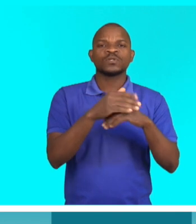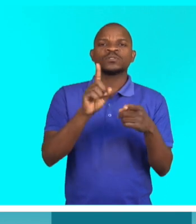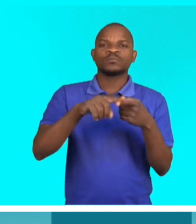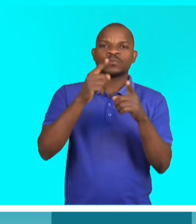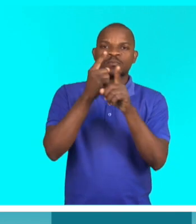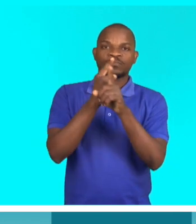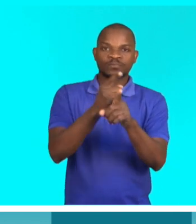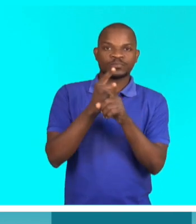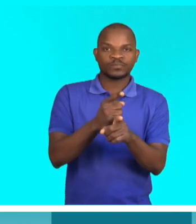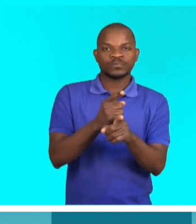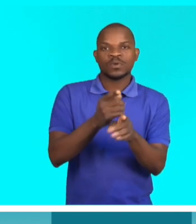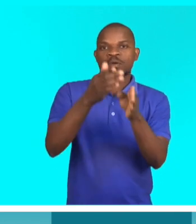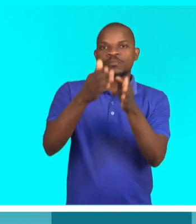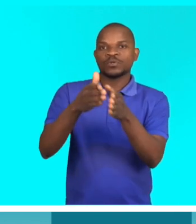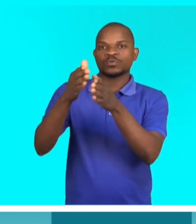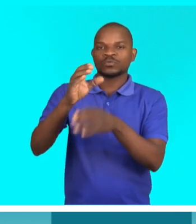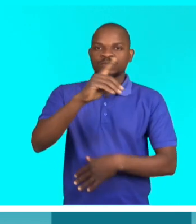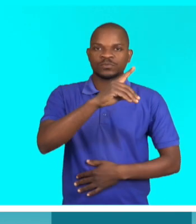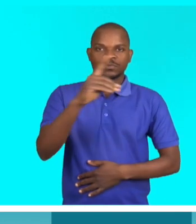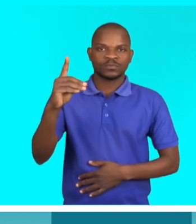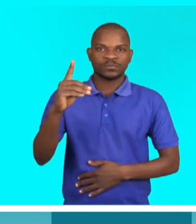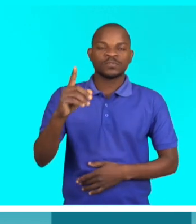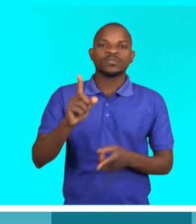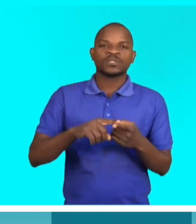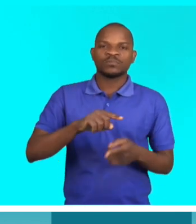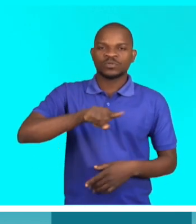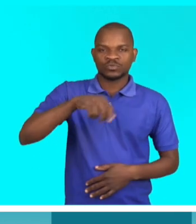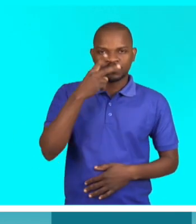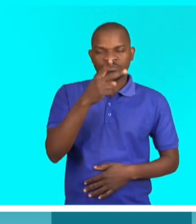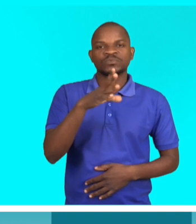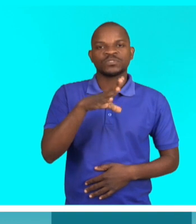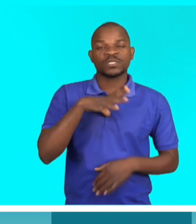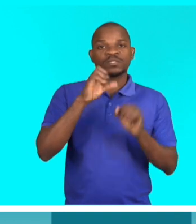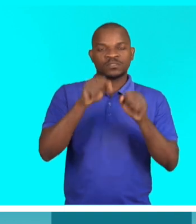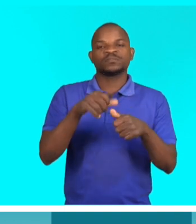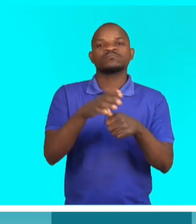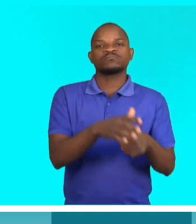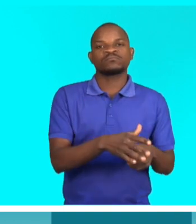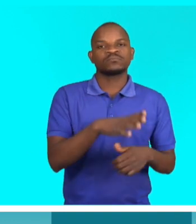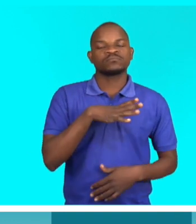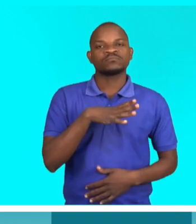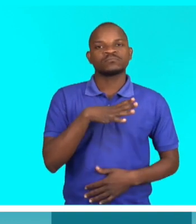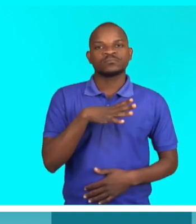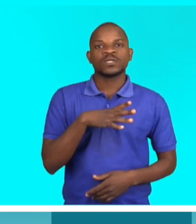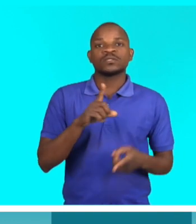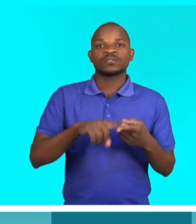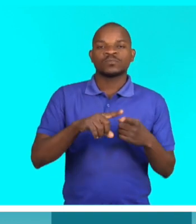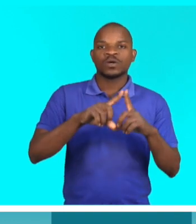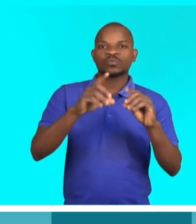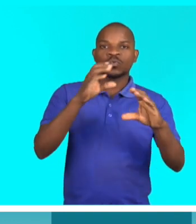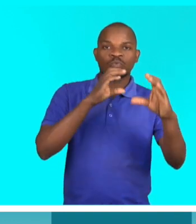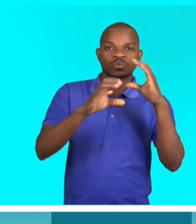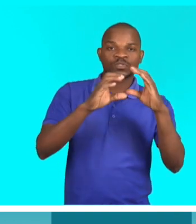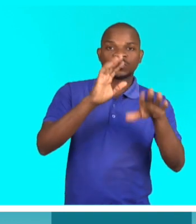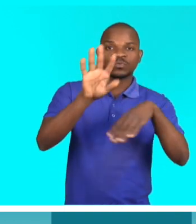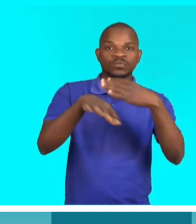própria participação das pessoas com deficiência, e vimos que ainda há discriminação, tanto em termos de